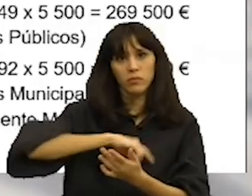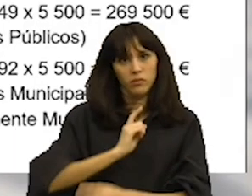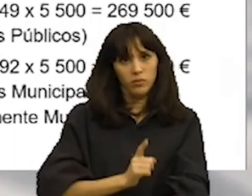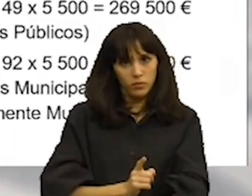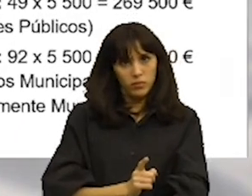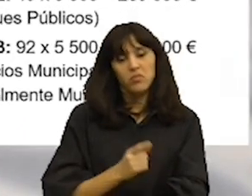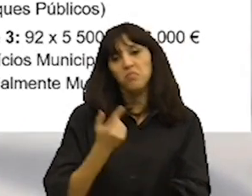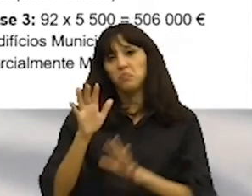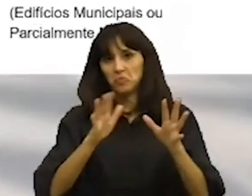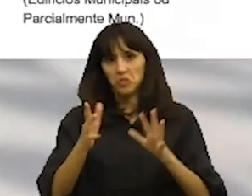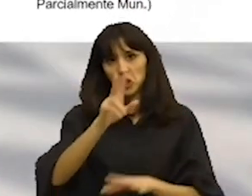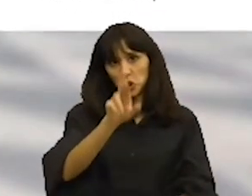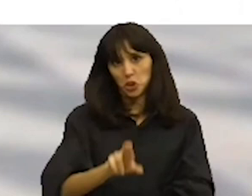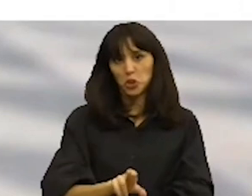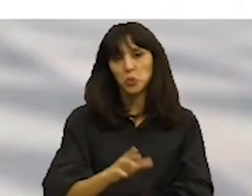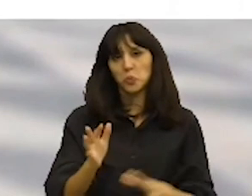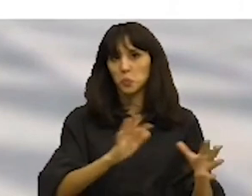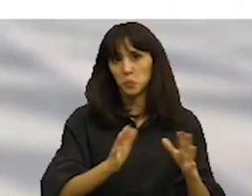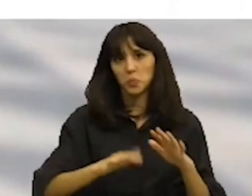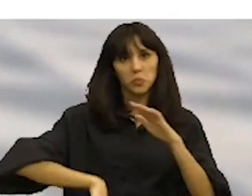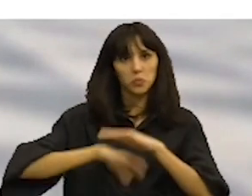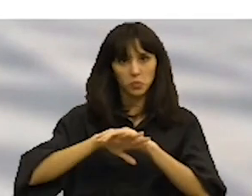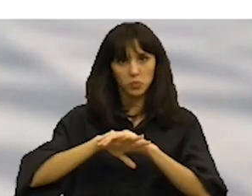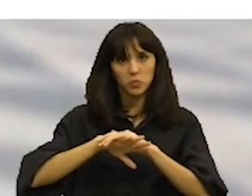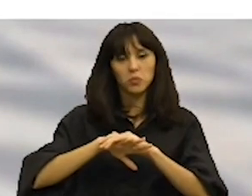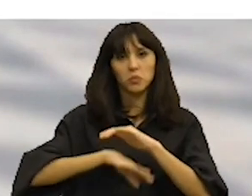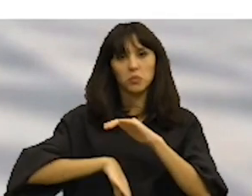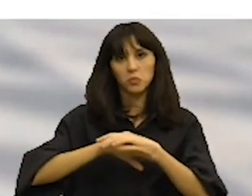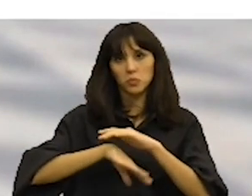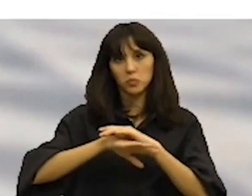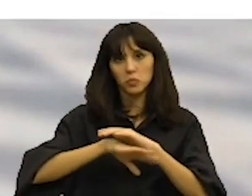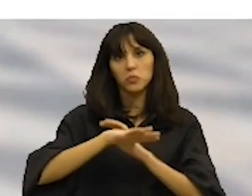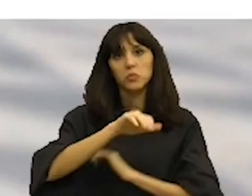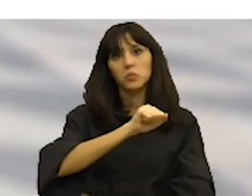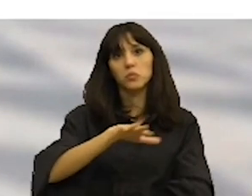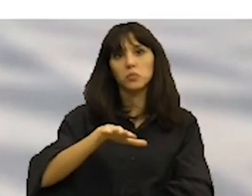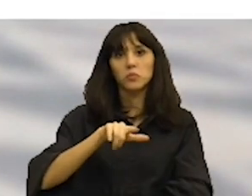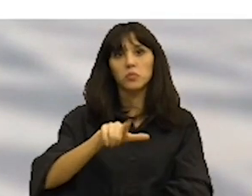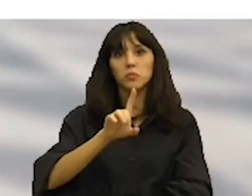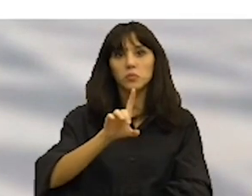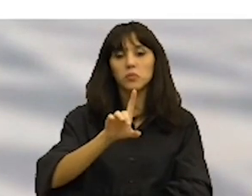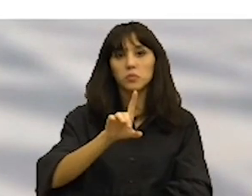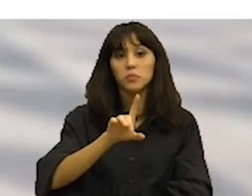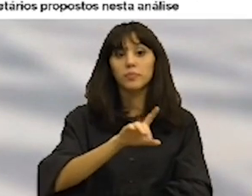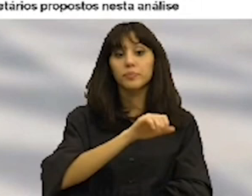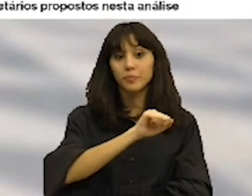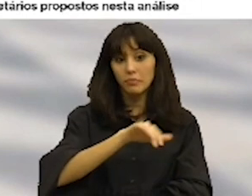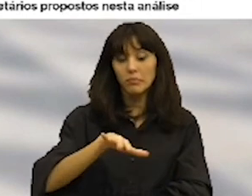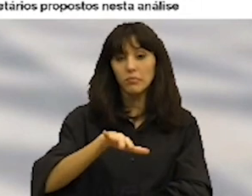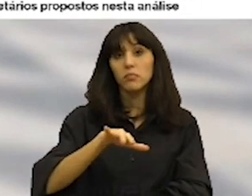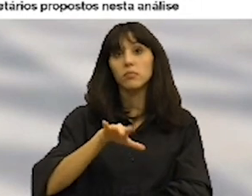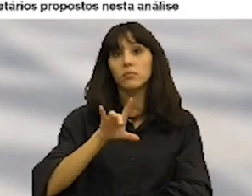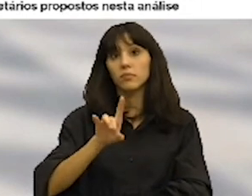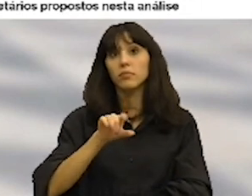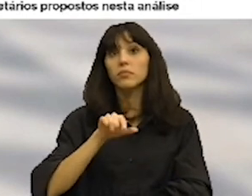vamos fazer. A estimativa de custo andará no máximo nos cerca de 506 mil euros na